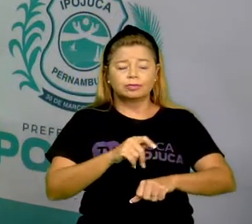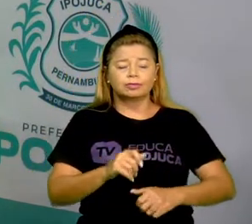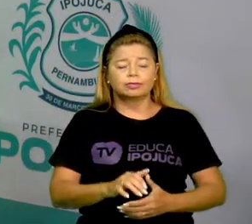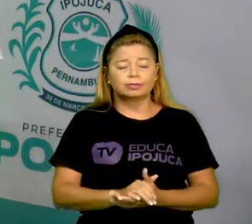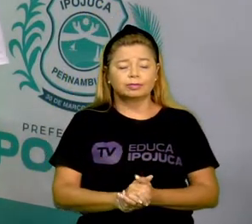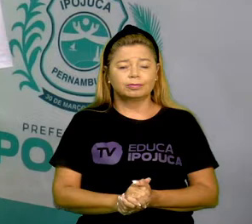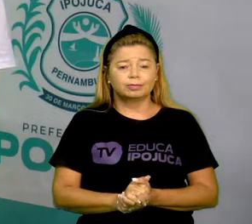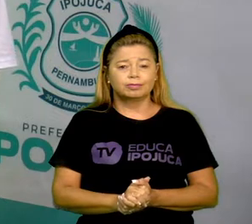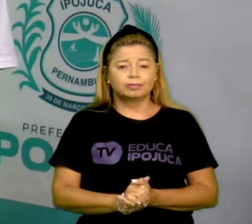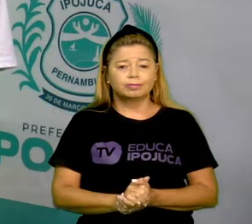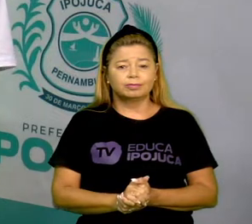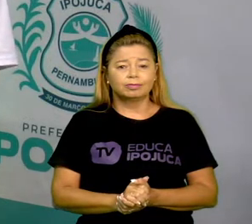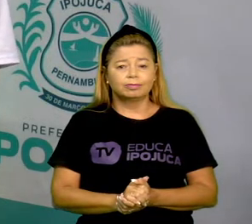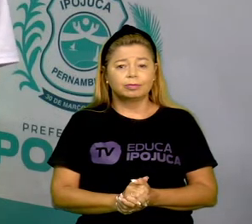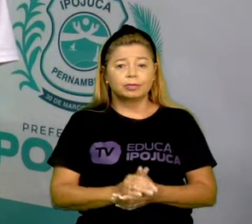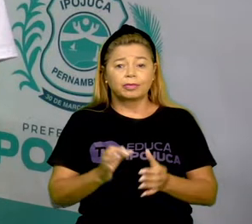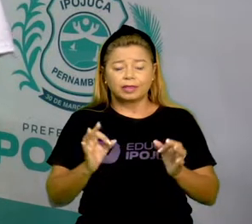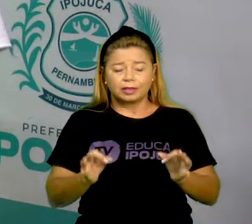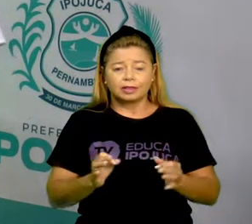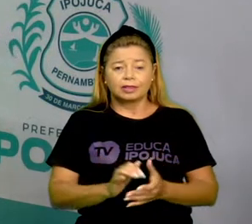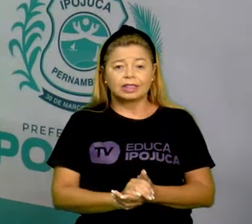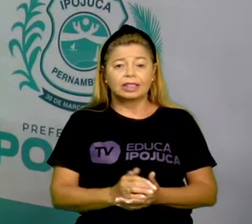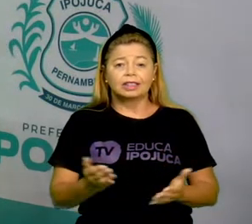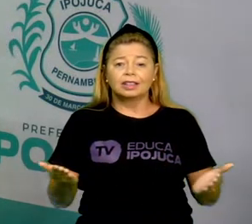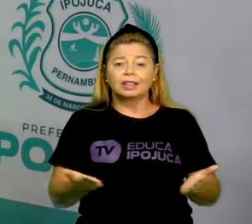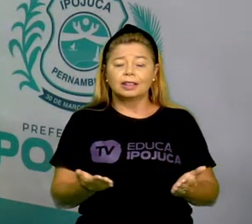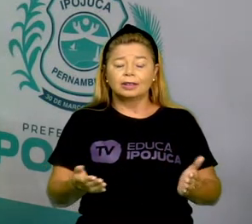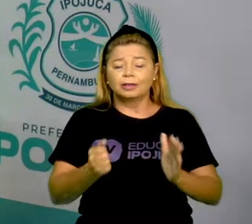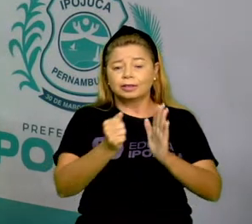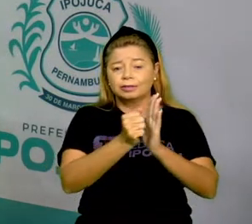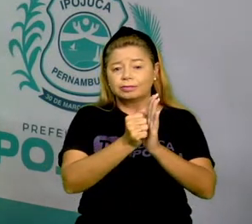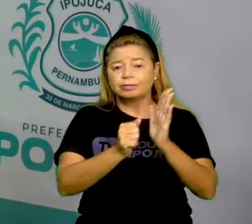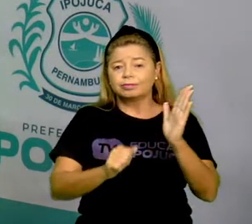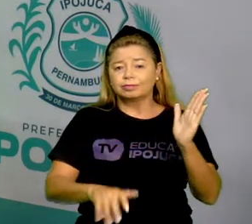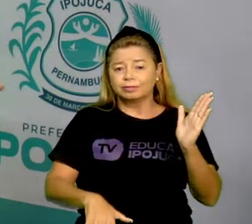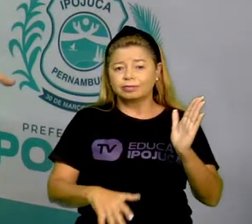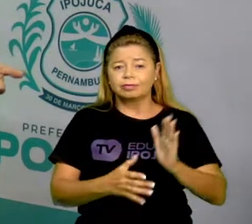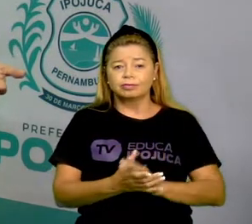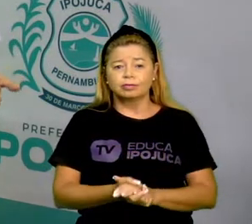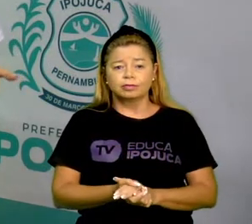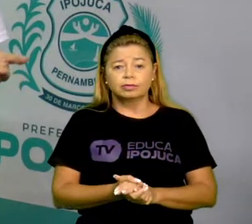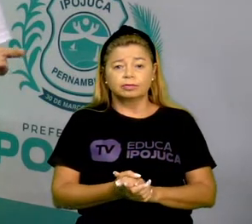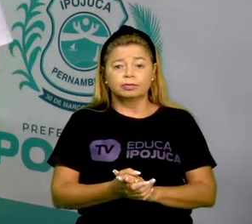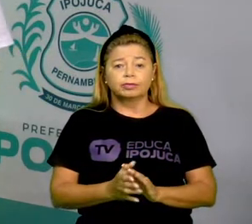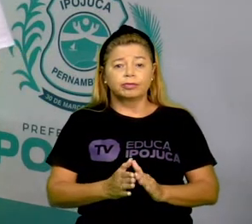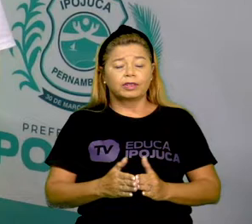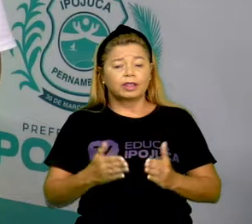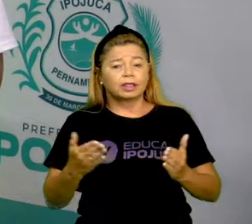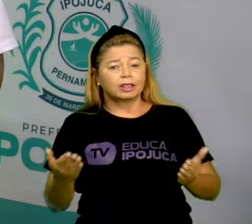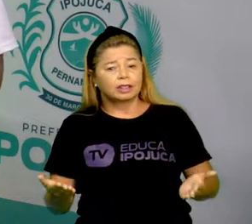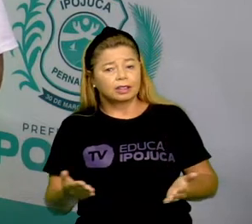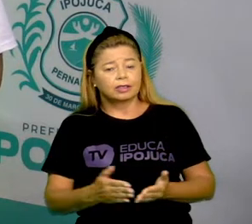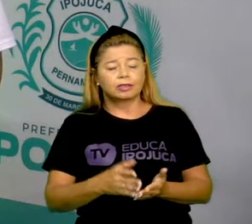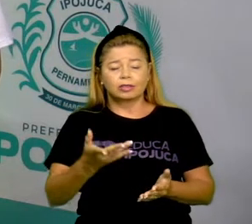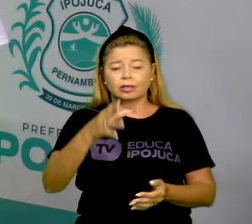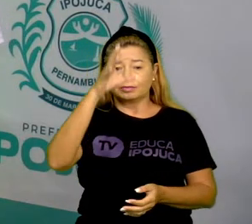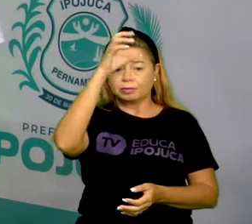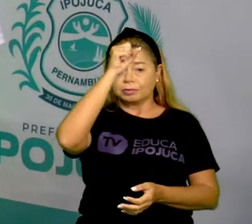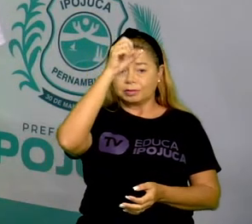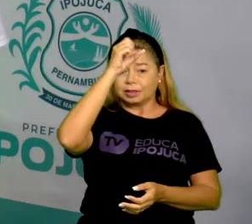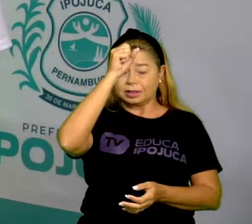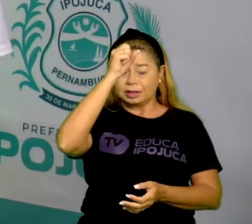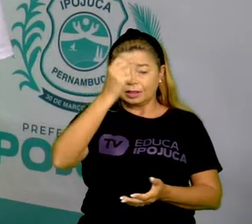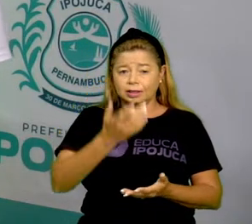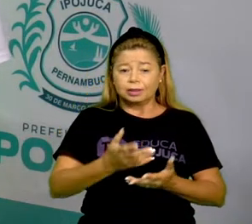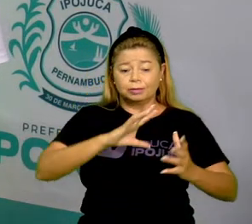aqui, vamos para a nossa atividade. Já conhecemos, não é isso? O planeta Terra, as